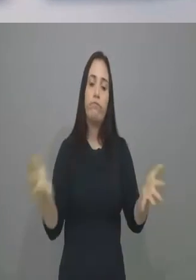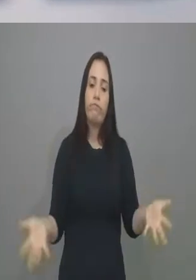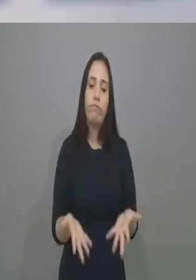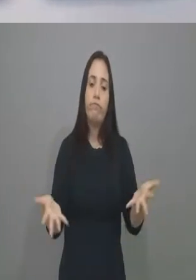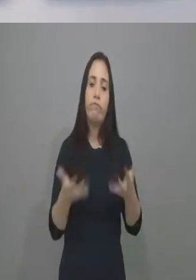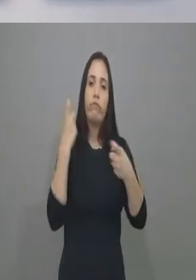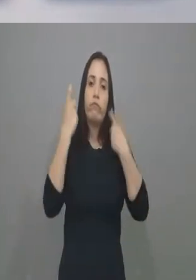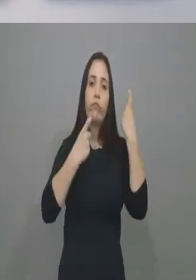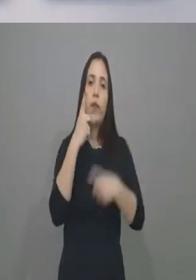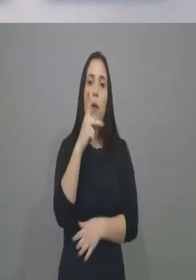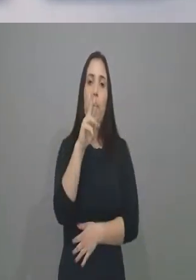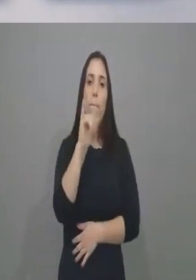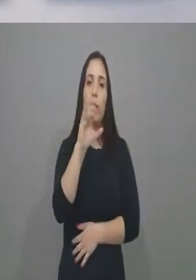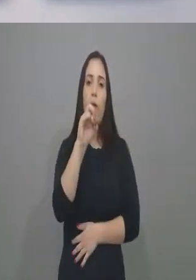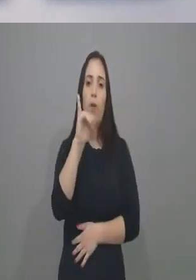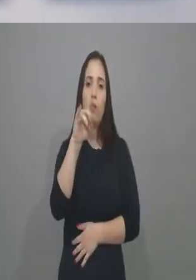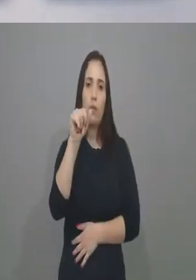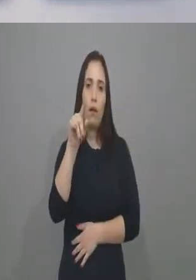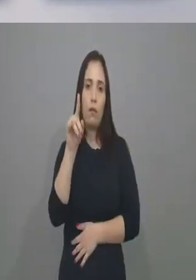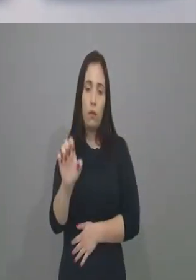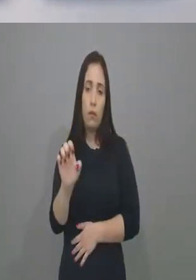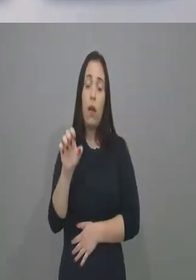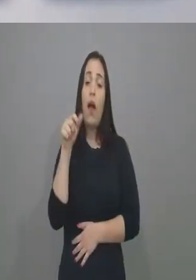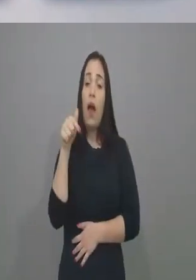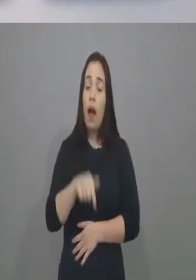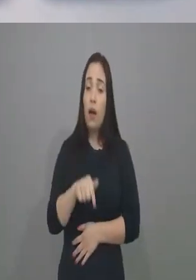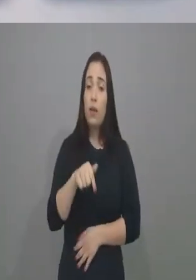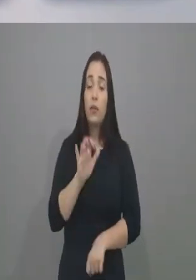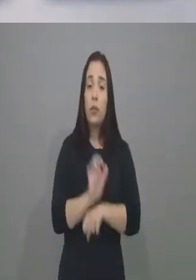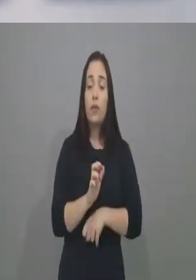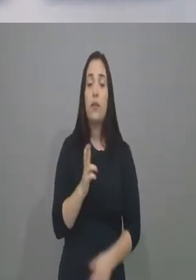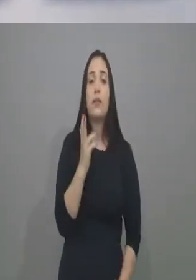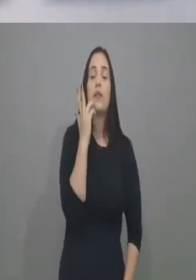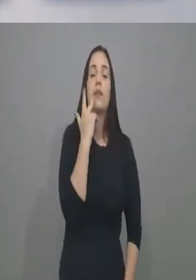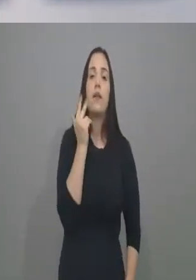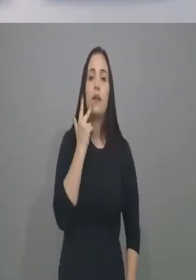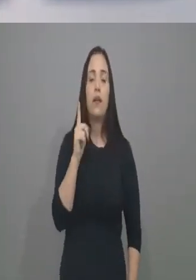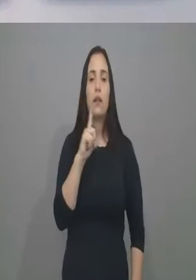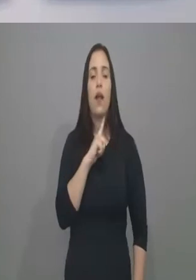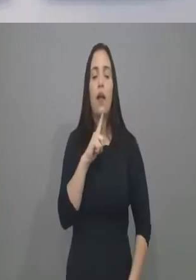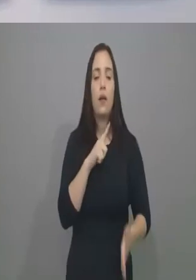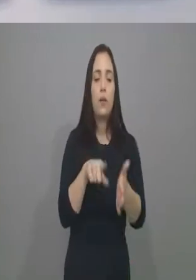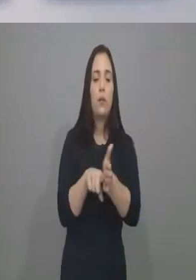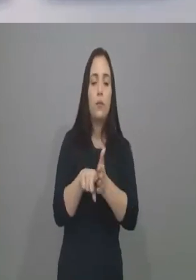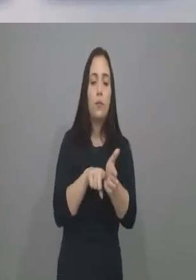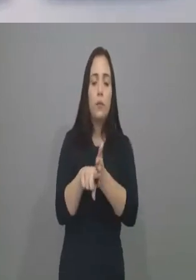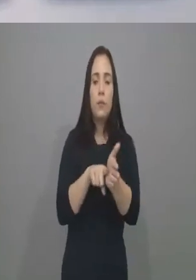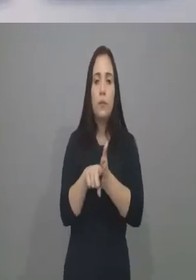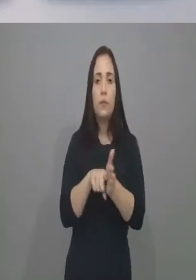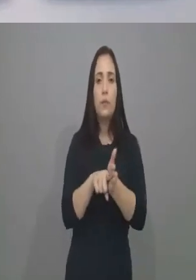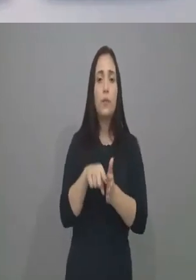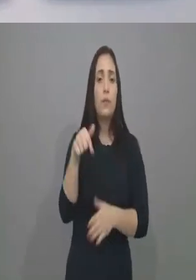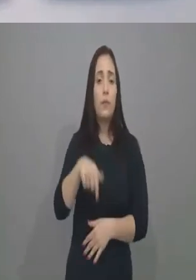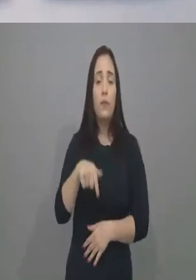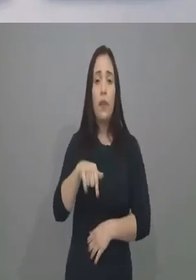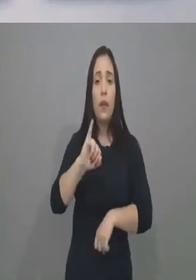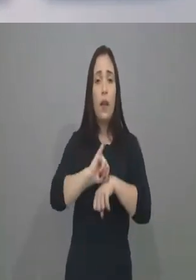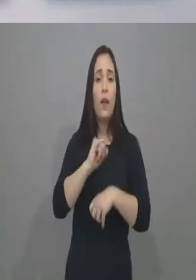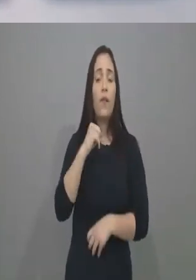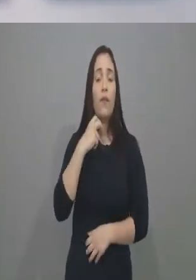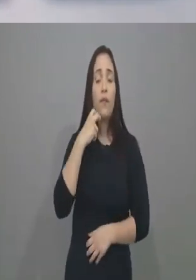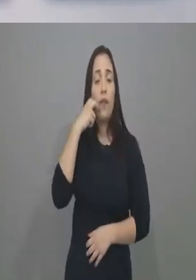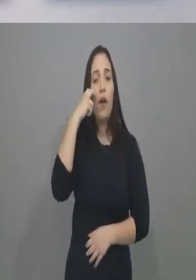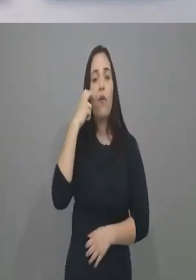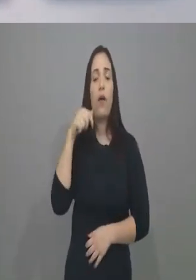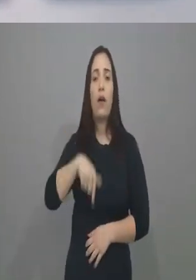vai ser prioridade. Então, Estado do Ceará era um Estado horrível em termos de educação. Fortaleza é uma vergonha,